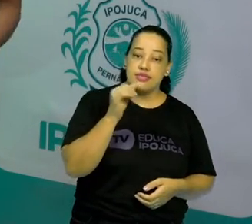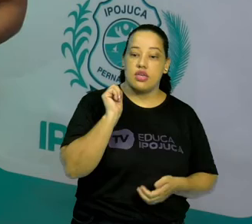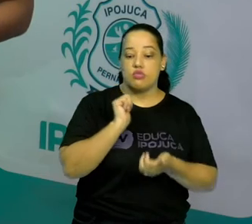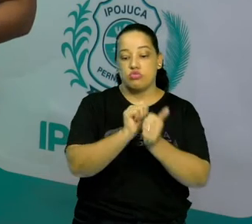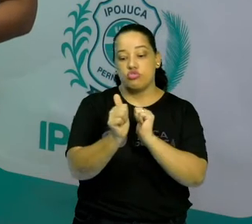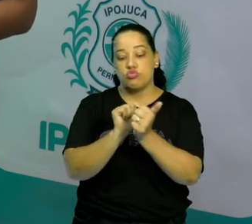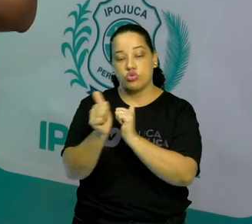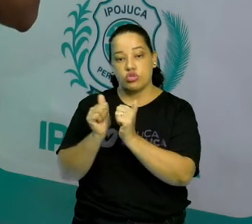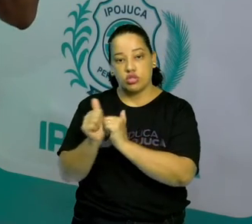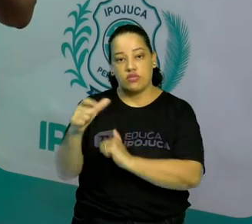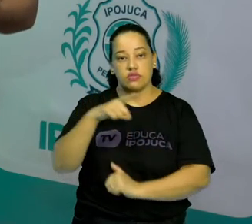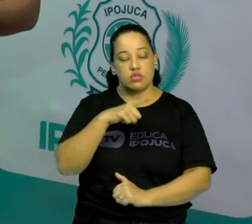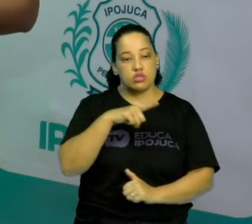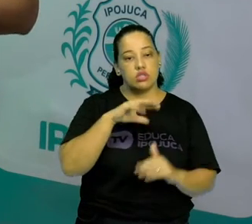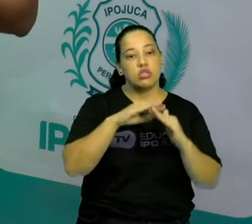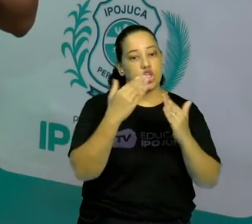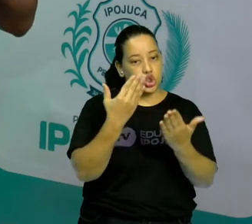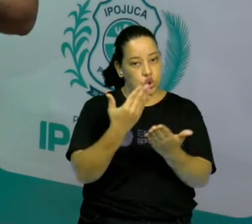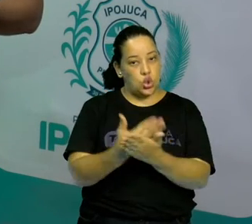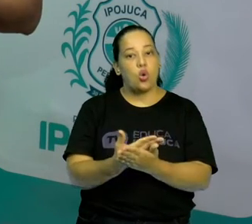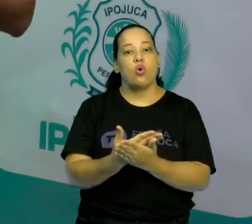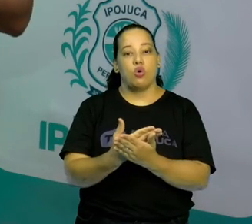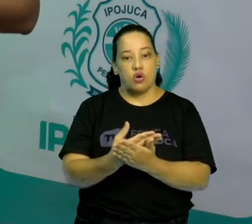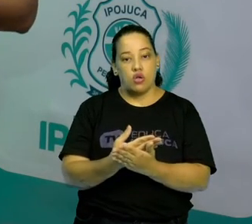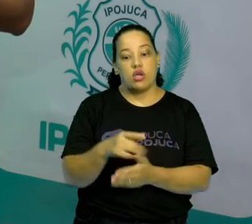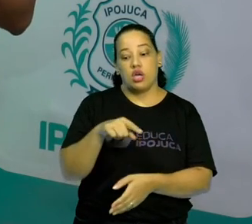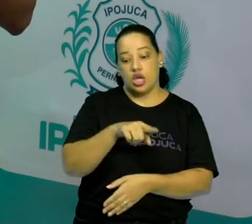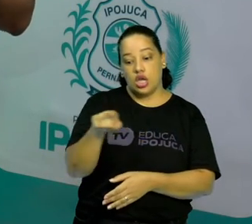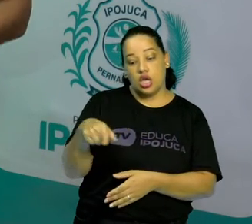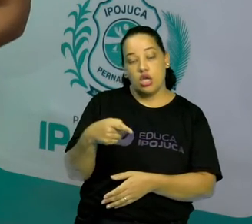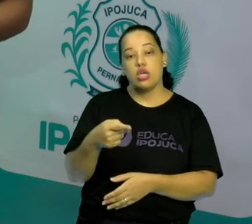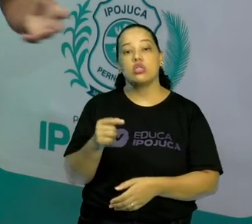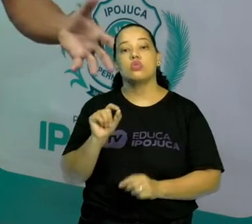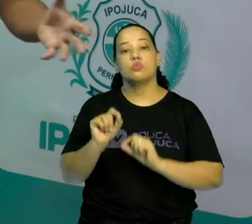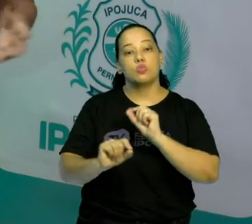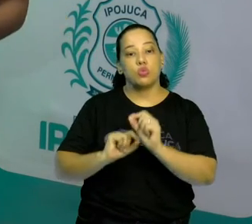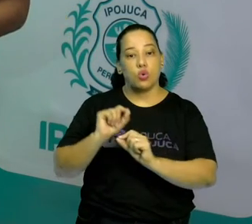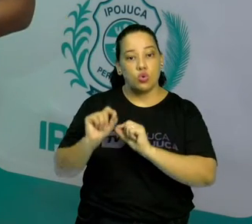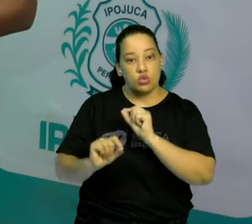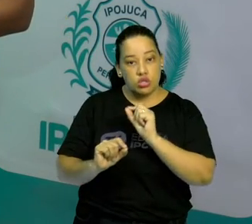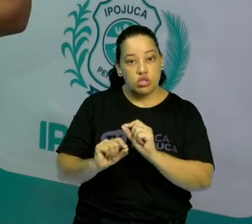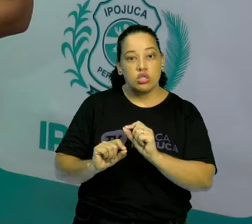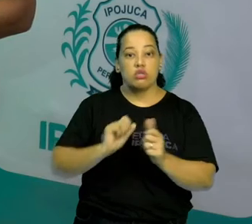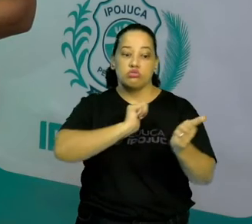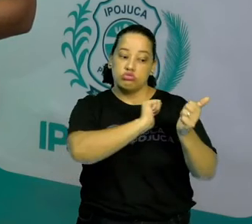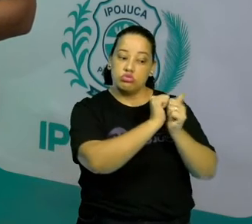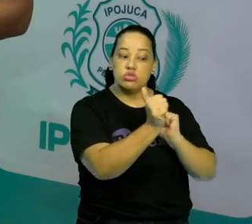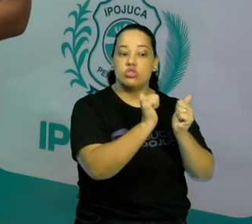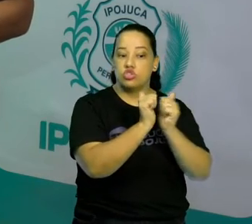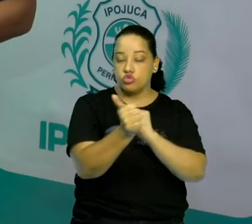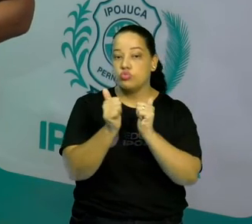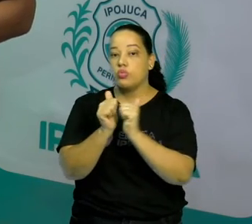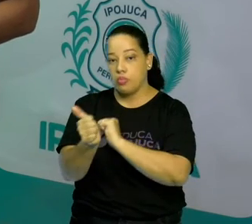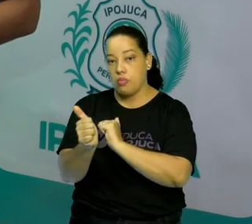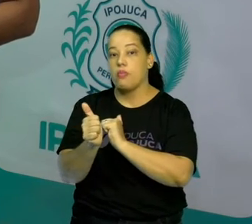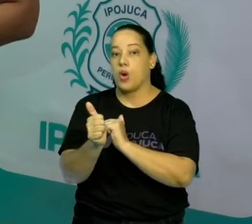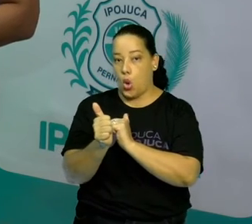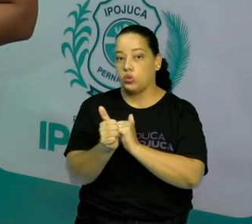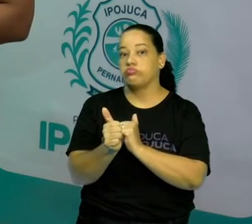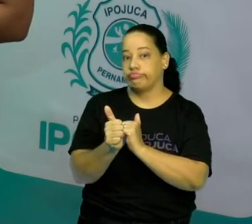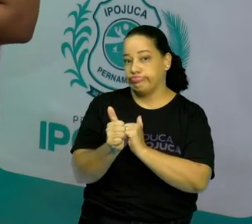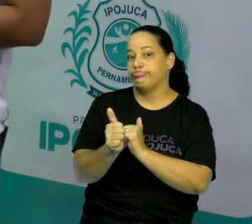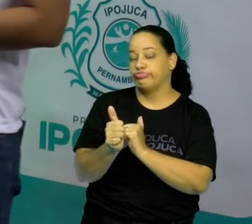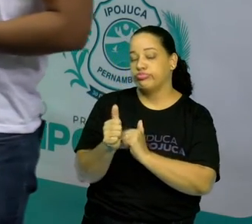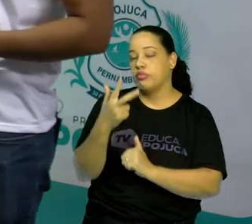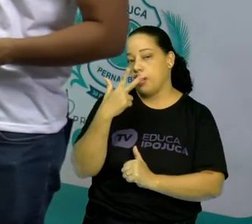pratica nas escolas e que eles têm aproximação com os esportes especificamente.